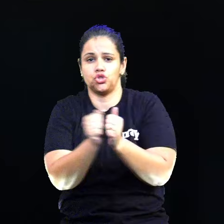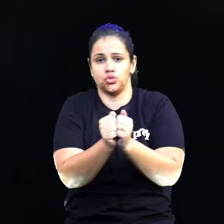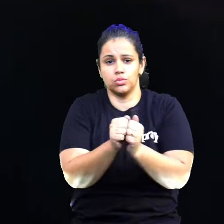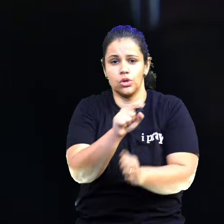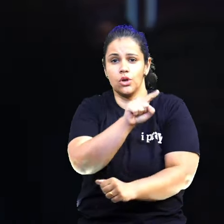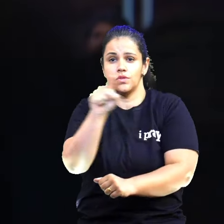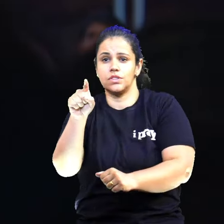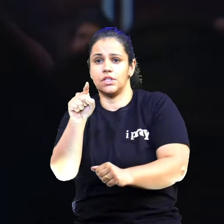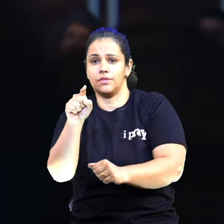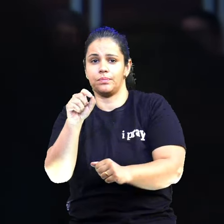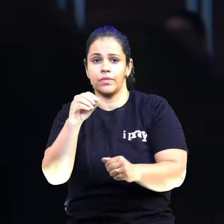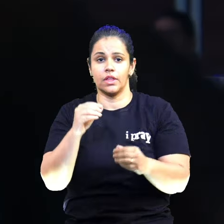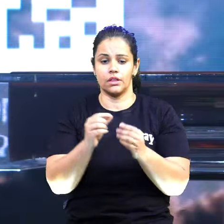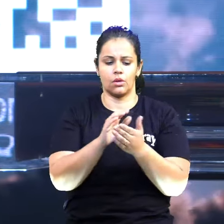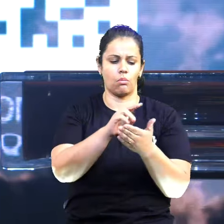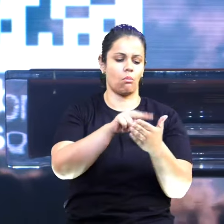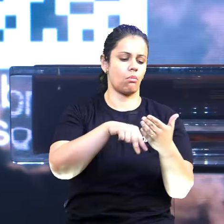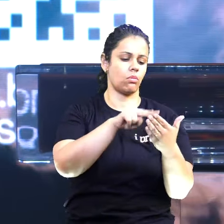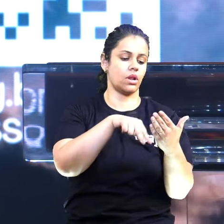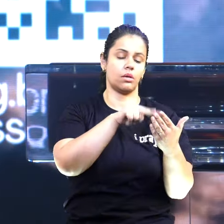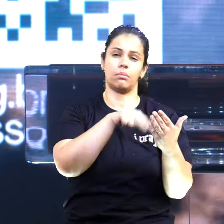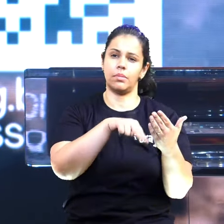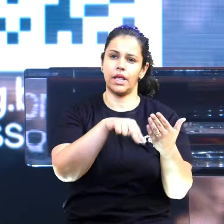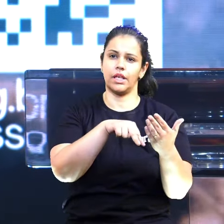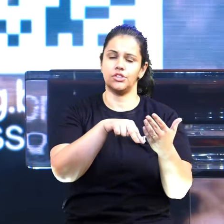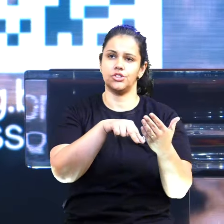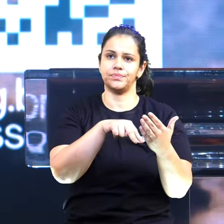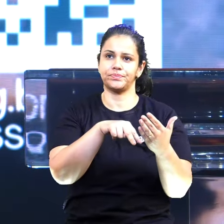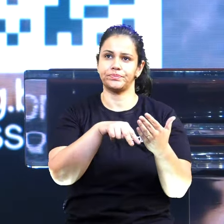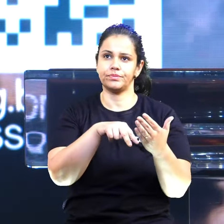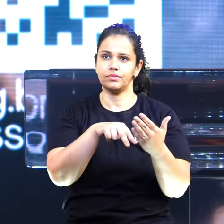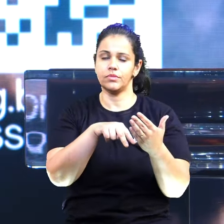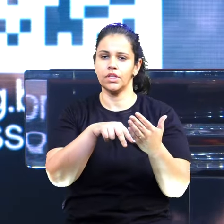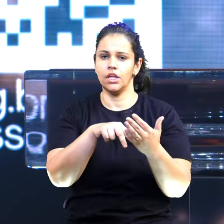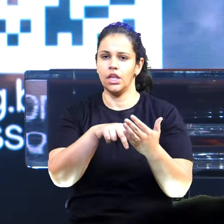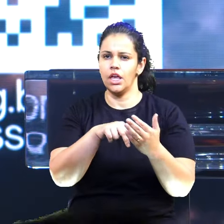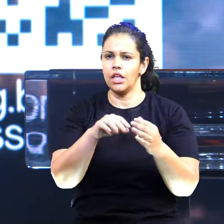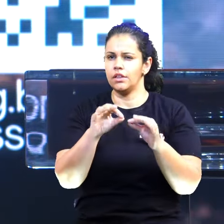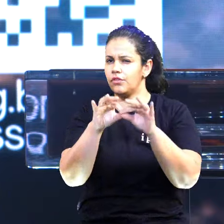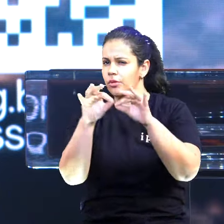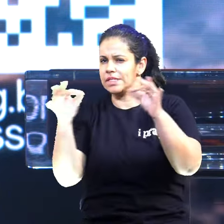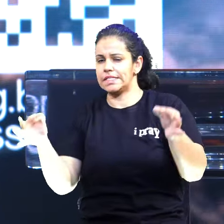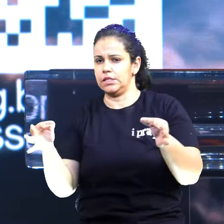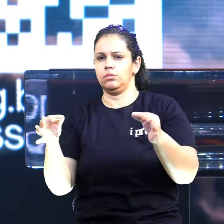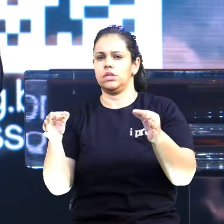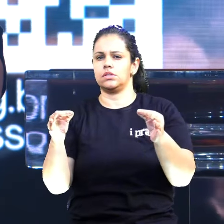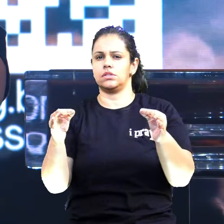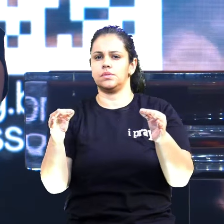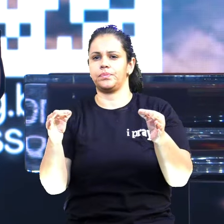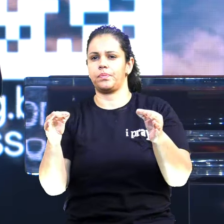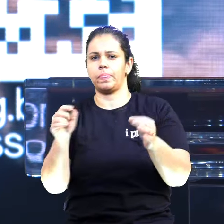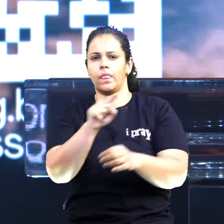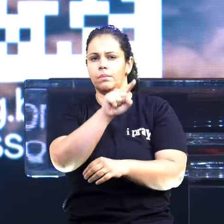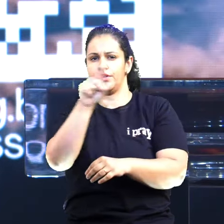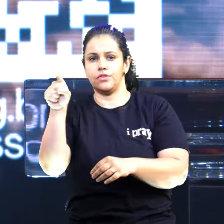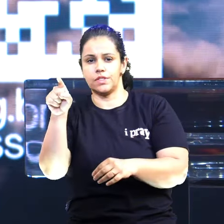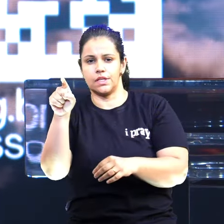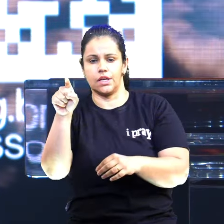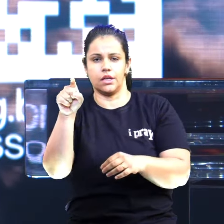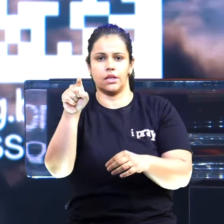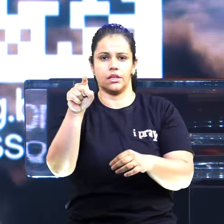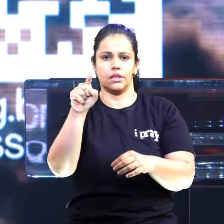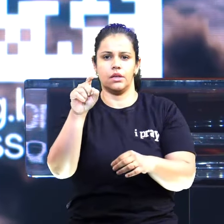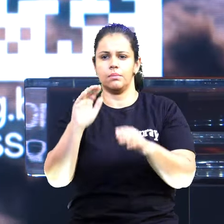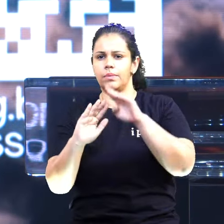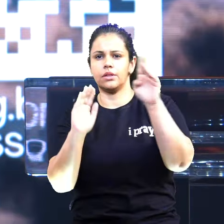papelzinho, eu queria falar, de forma muito prática, tanto para você que está aqui, você que está em casa, ou